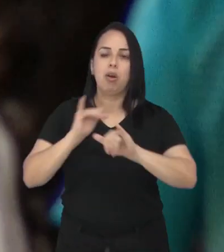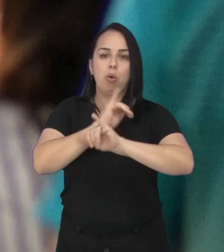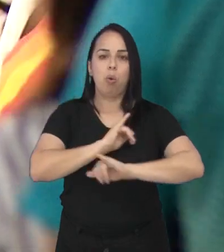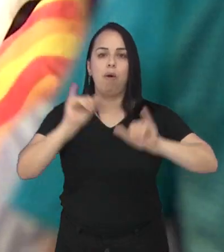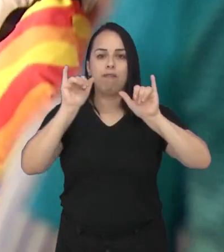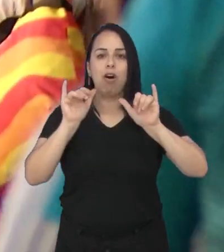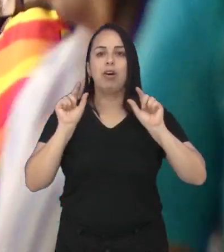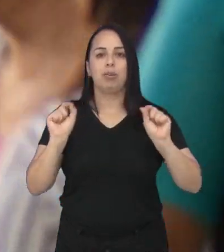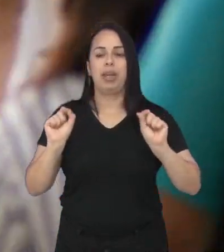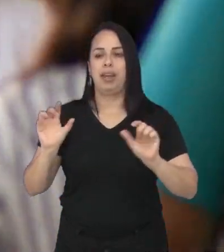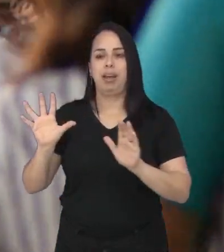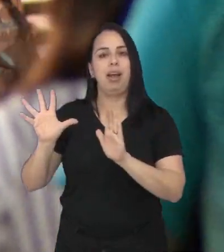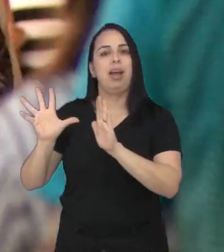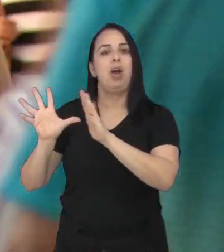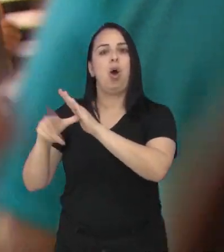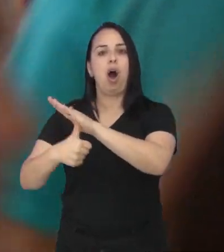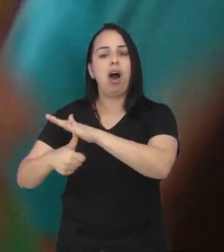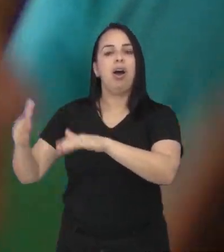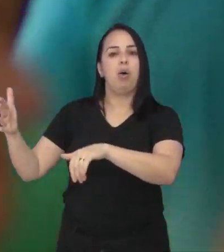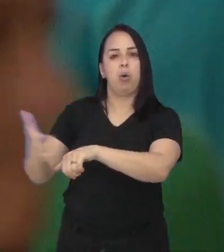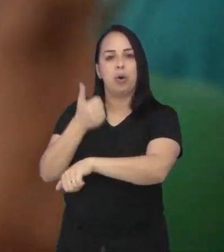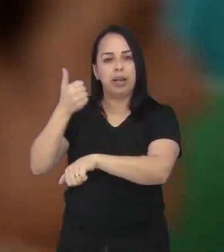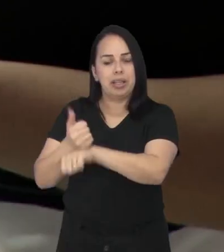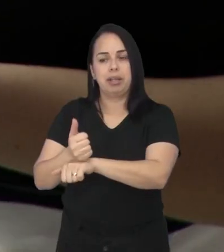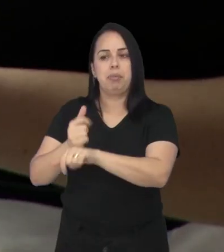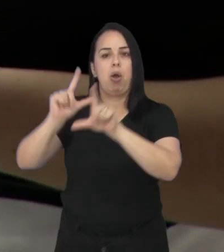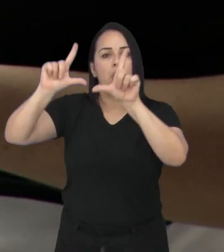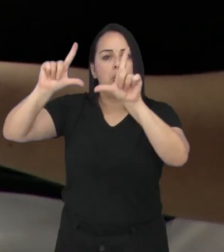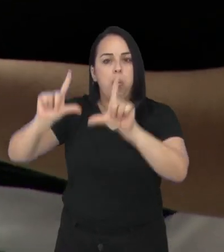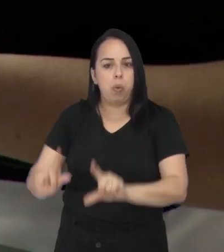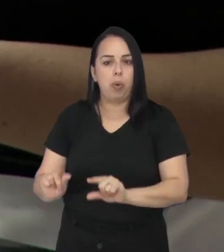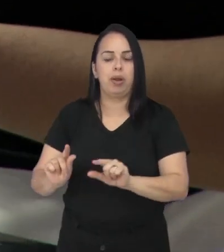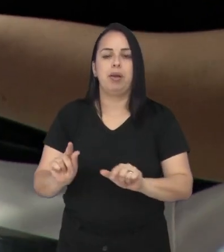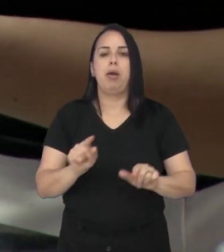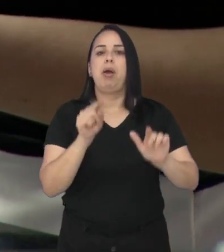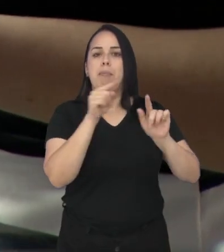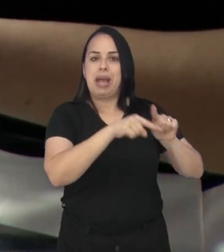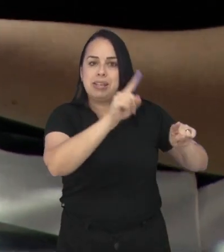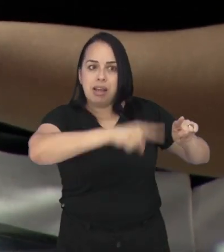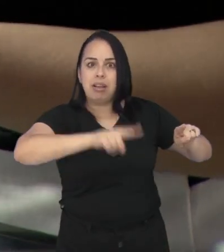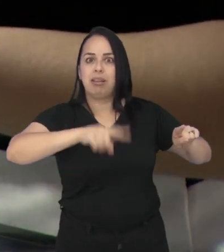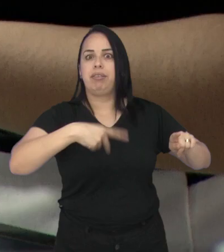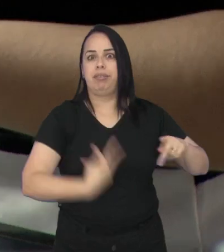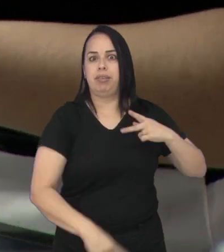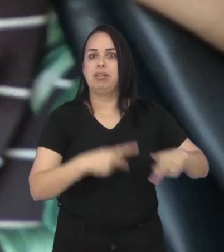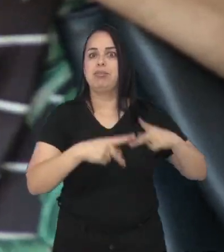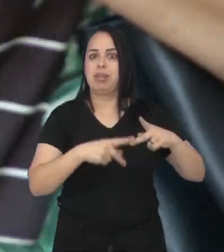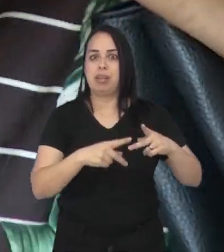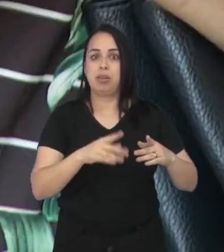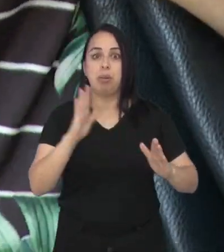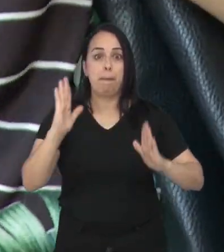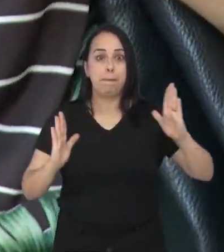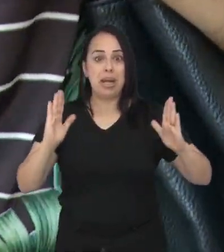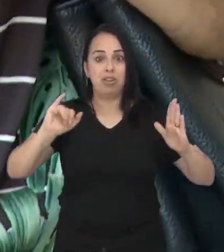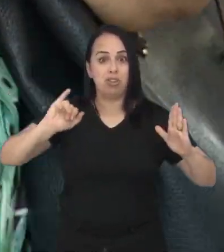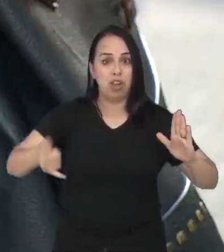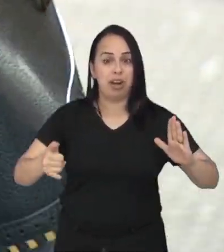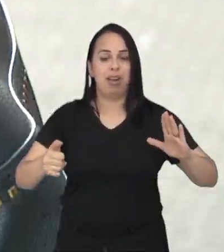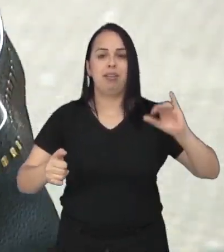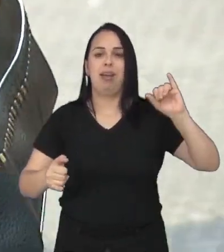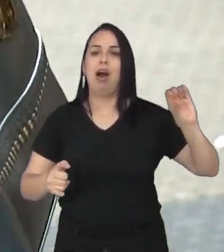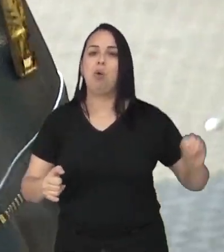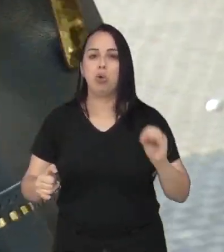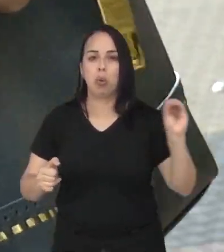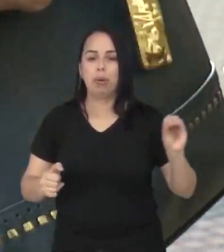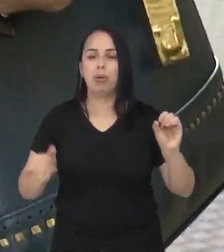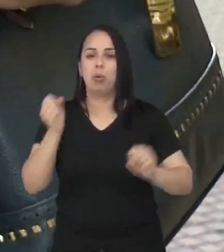como foco diminuir os crimes de furto e roubo de celular, uma estatística que São José lidera na região. Só no período de janeiro